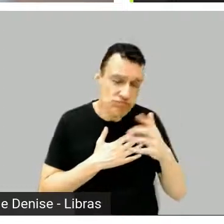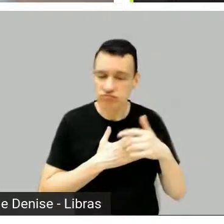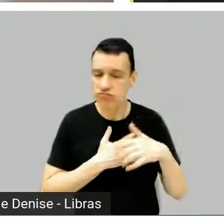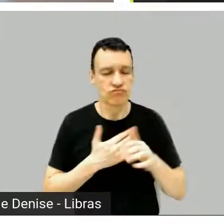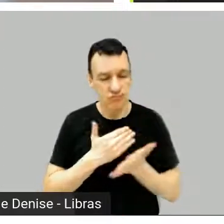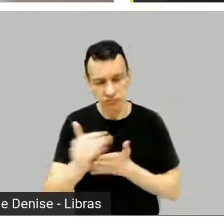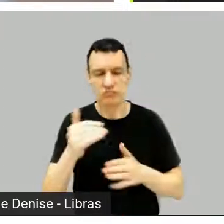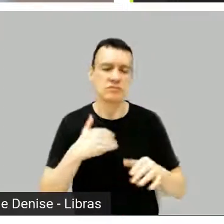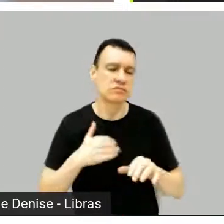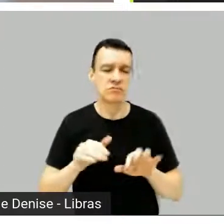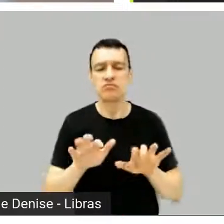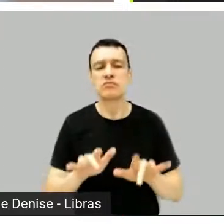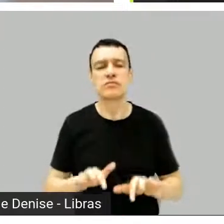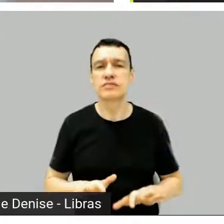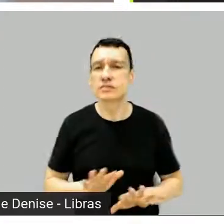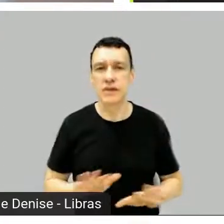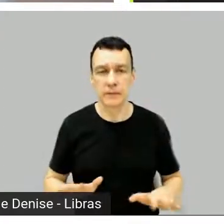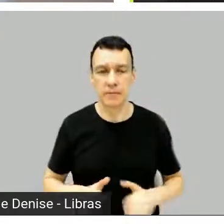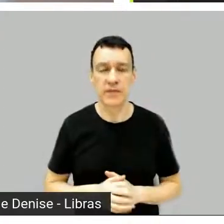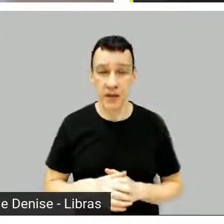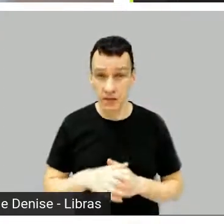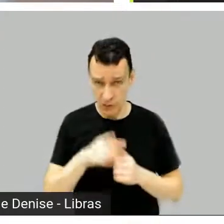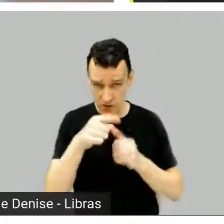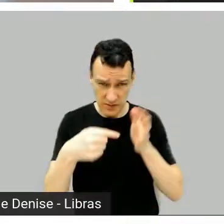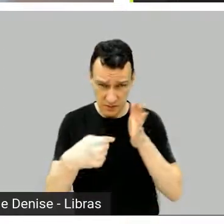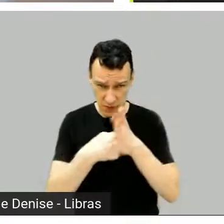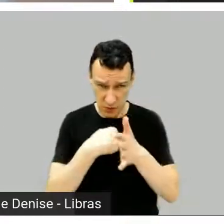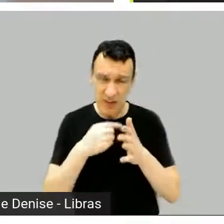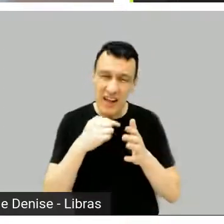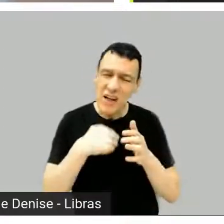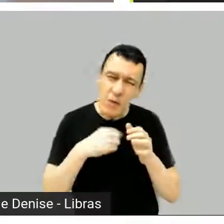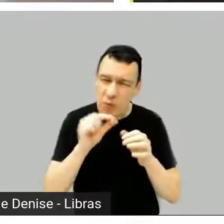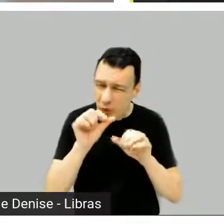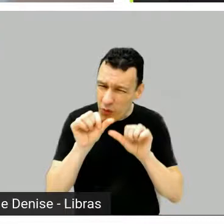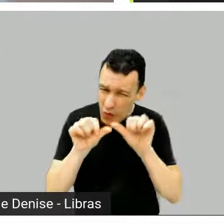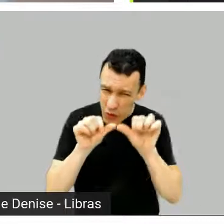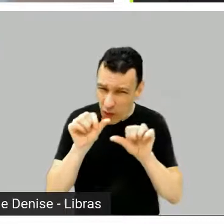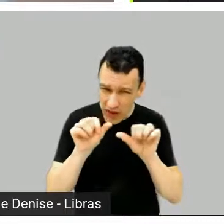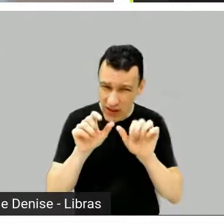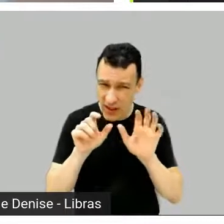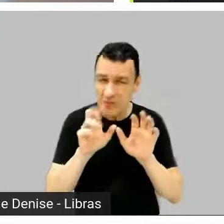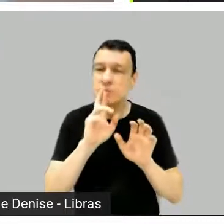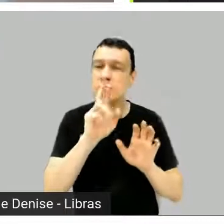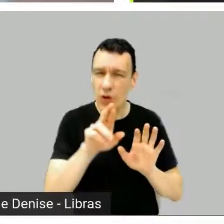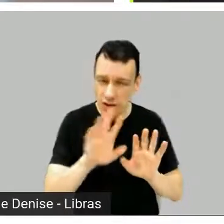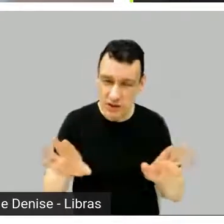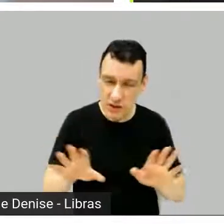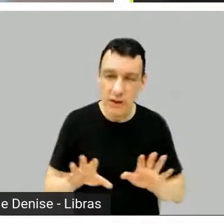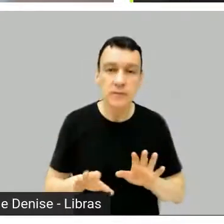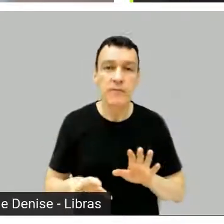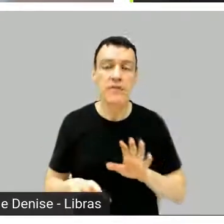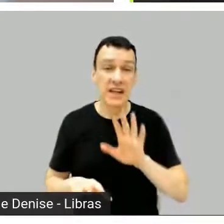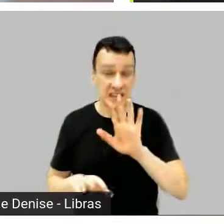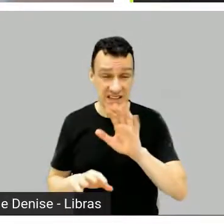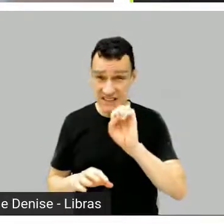conseguir responder, se me dessem... se Ah, você não precisa, digamos, se relacionar com o mercado, acho que a pergunta é mais ou menos...